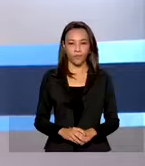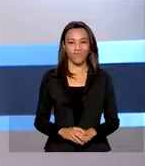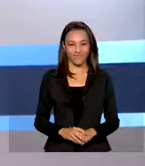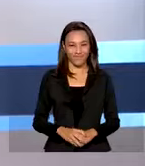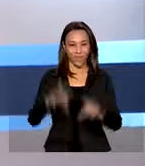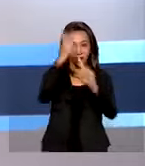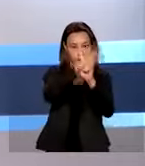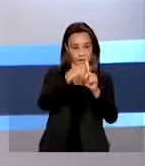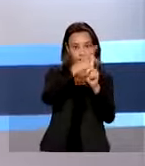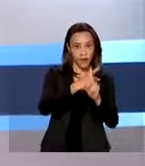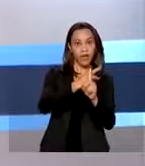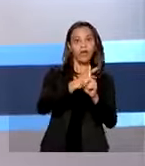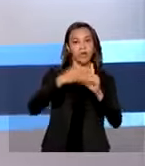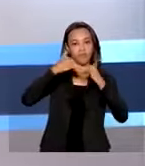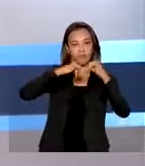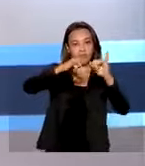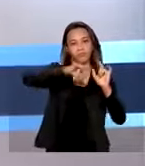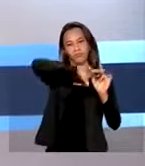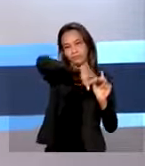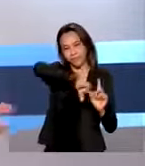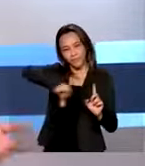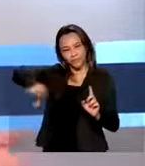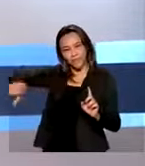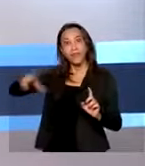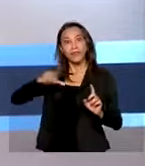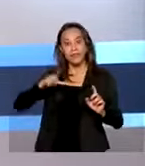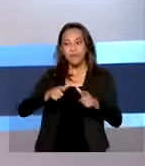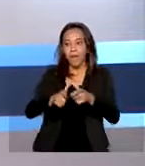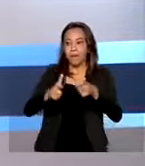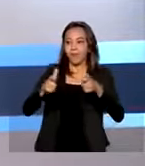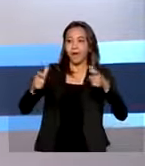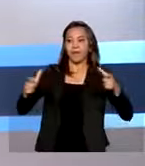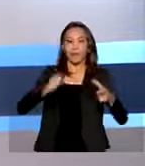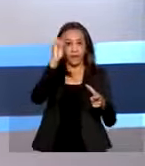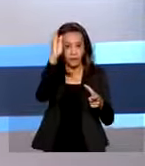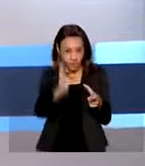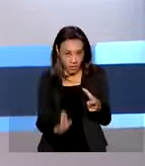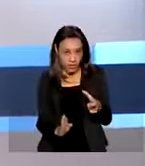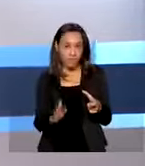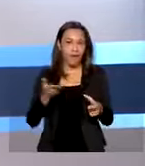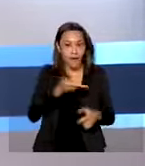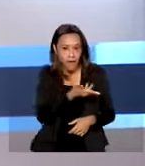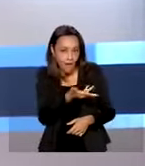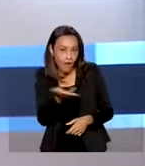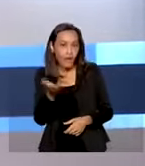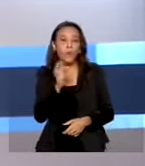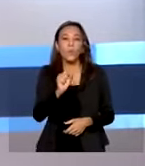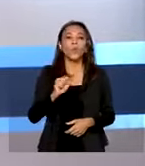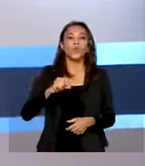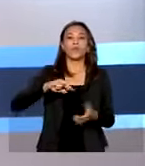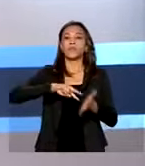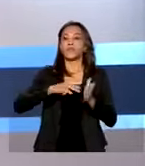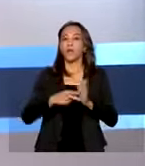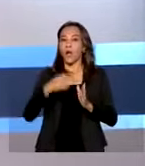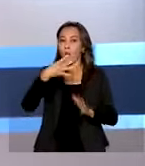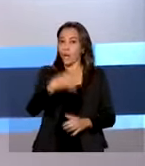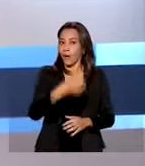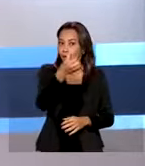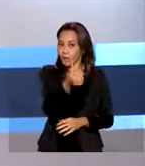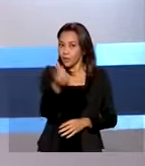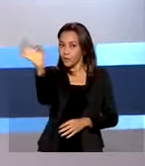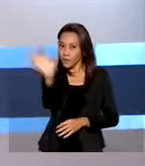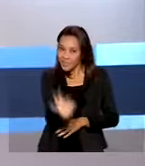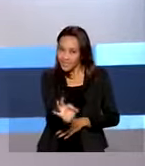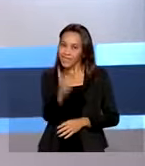As fontes limpas e sustentáveis ganham cada vez mais espaço no Brasil. Elas representam 46% da